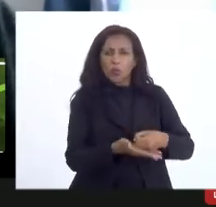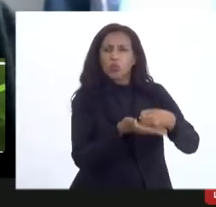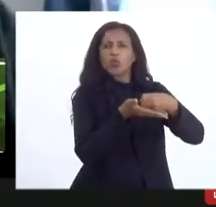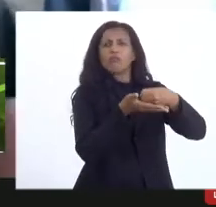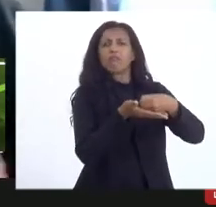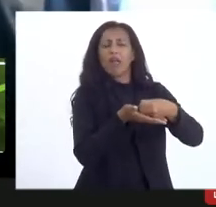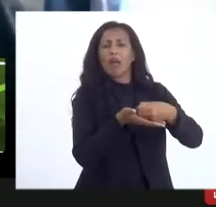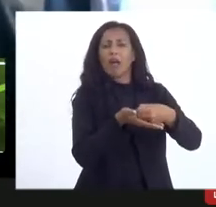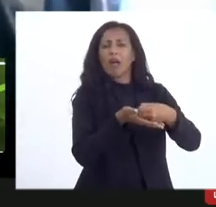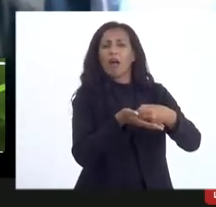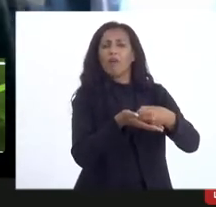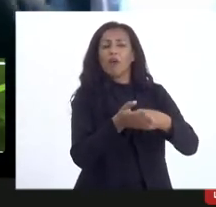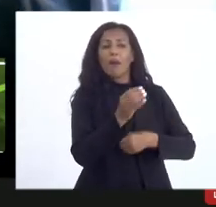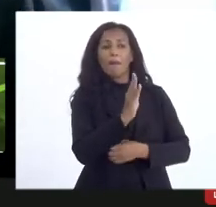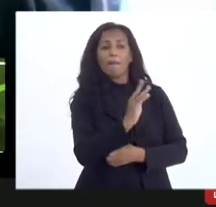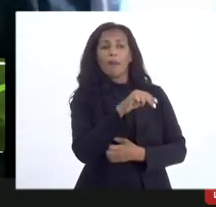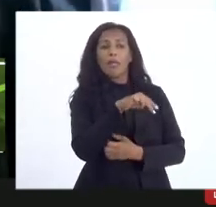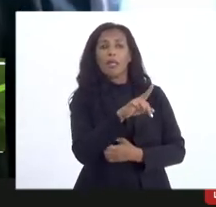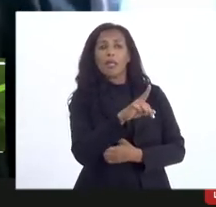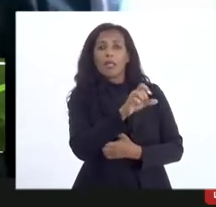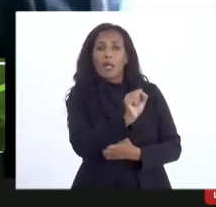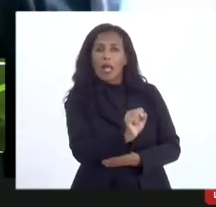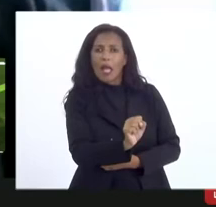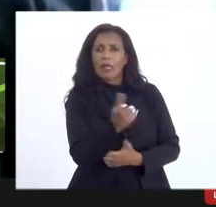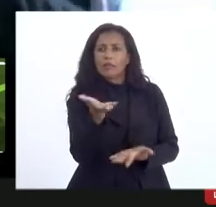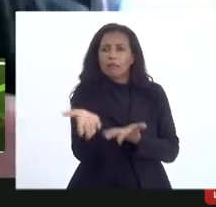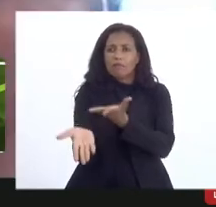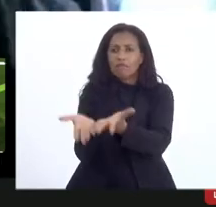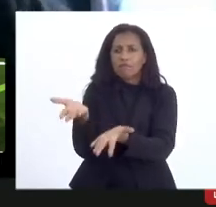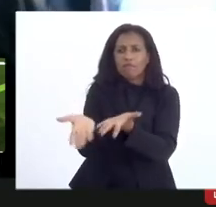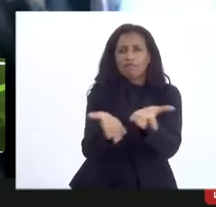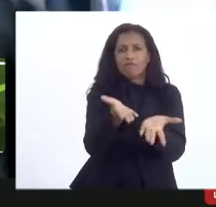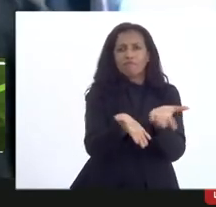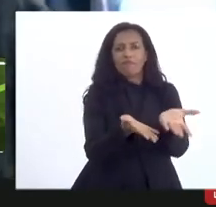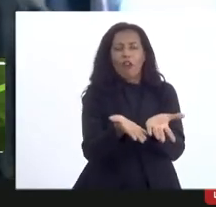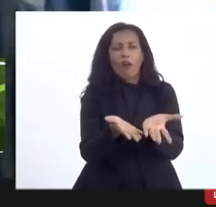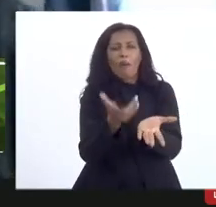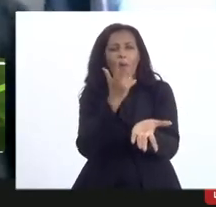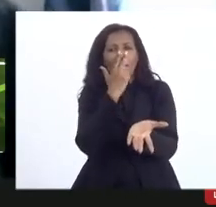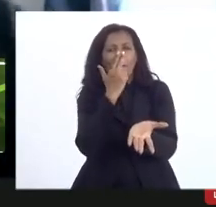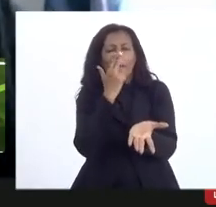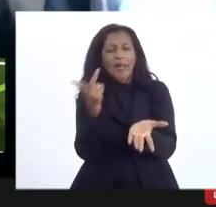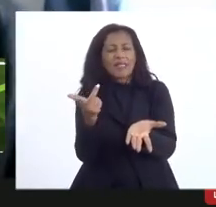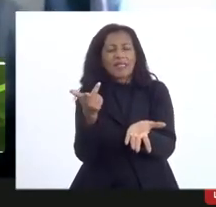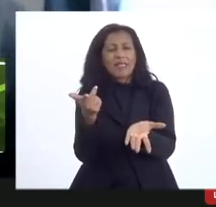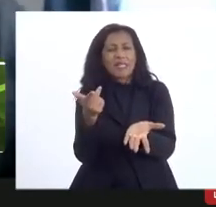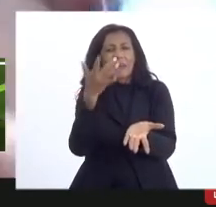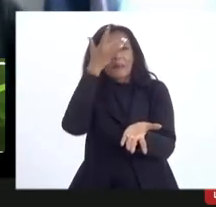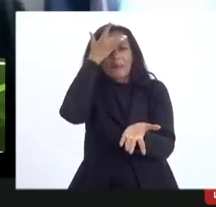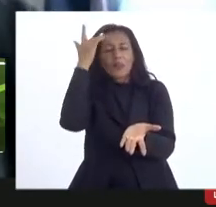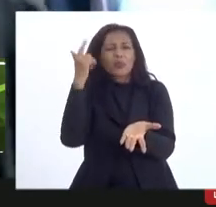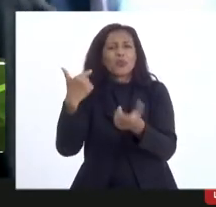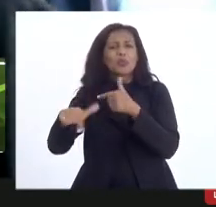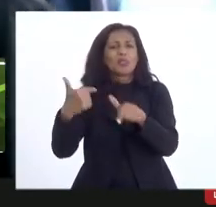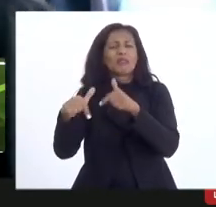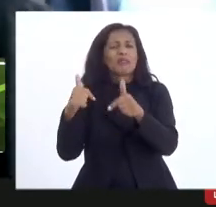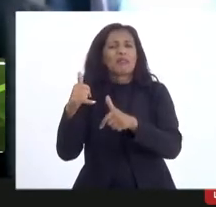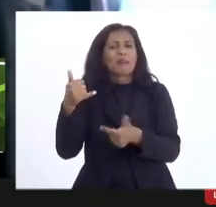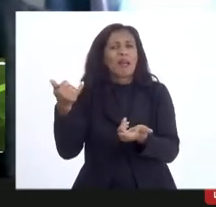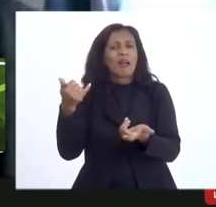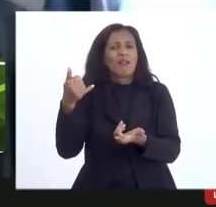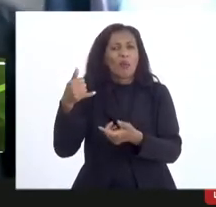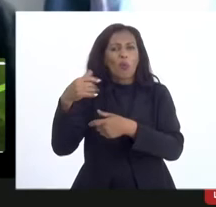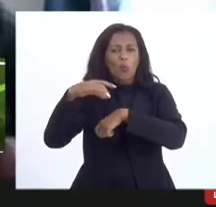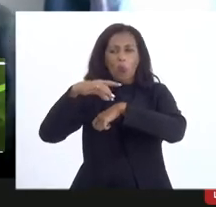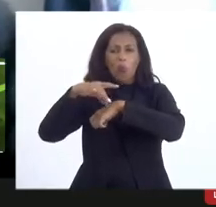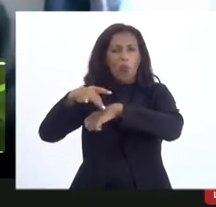o BNDES tratava os seringueiros e castanheiros como se fosse um frigorífico e é claro que eles não conseguiam ter acesso